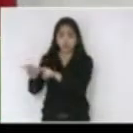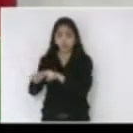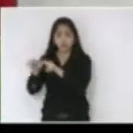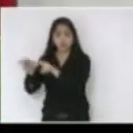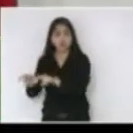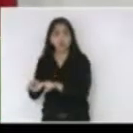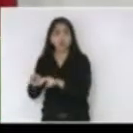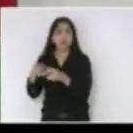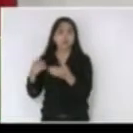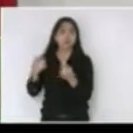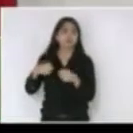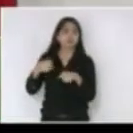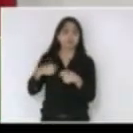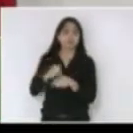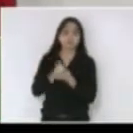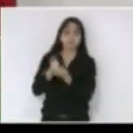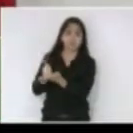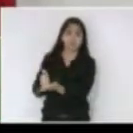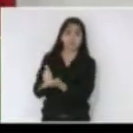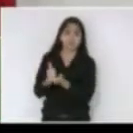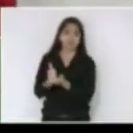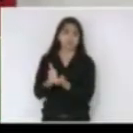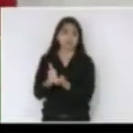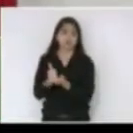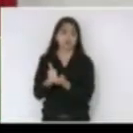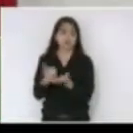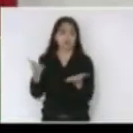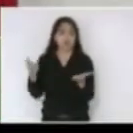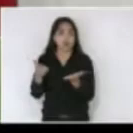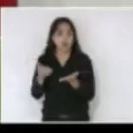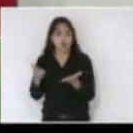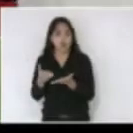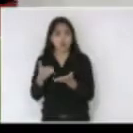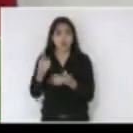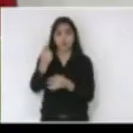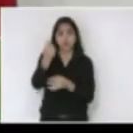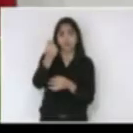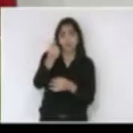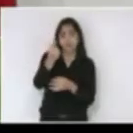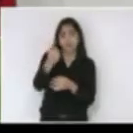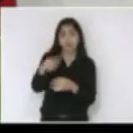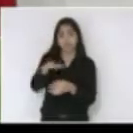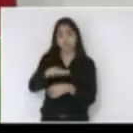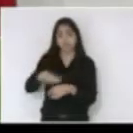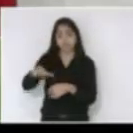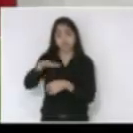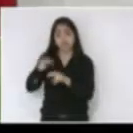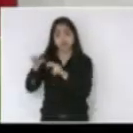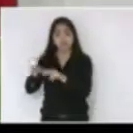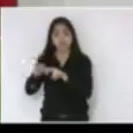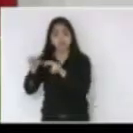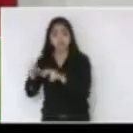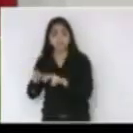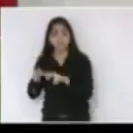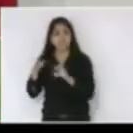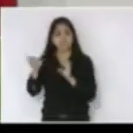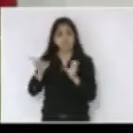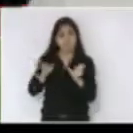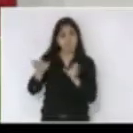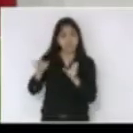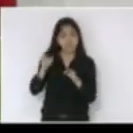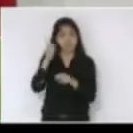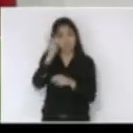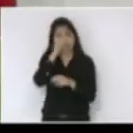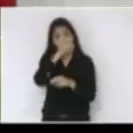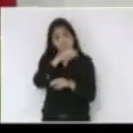nós temos hoje evidentemente uma defasagem muito grande nos preços a agricultura não vive um bom um bom ambiente em todos